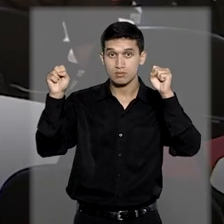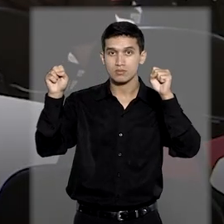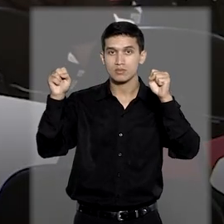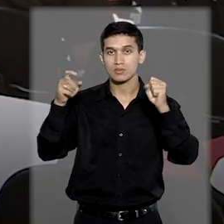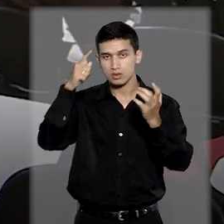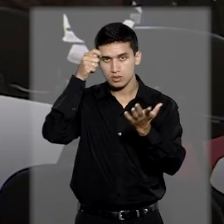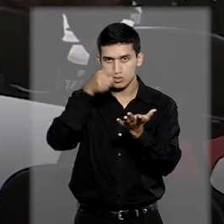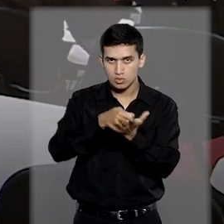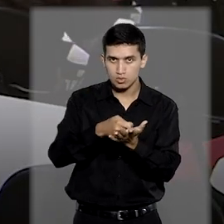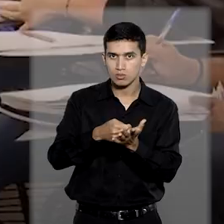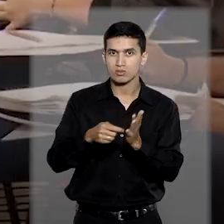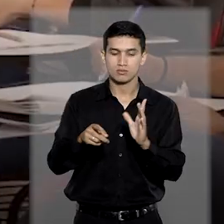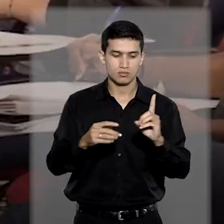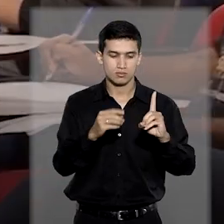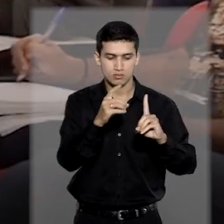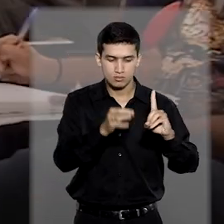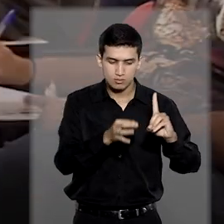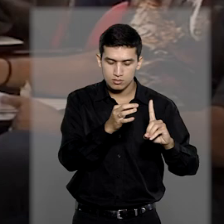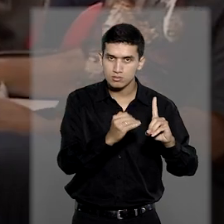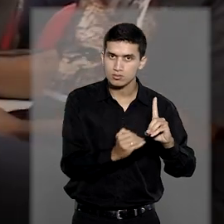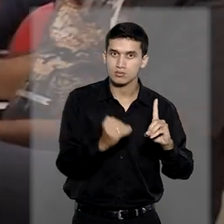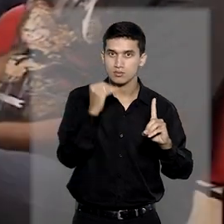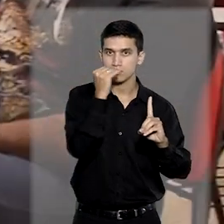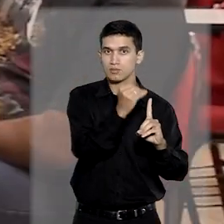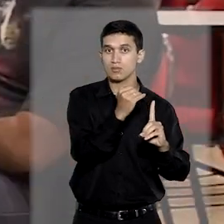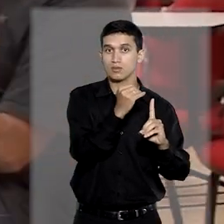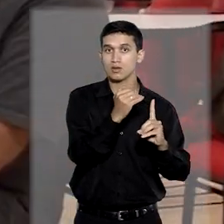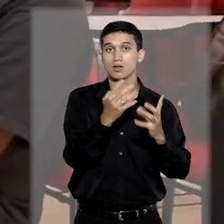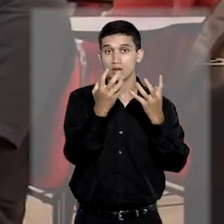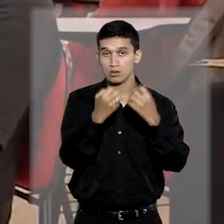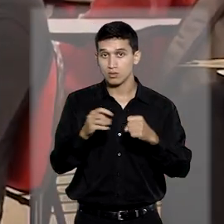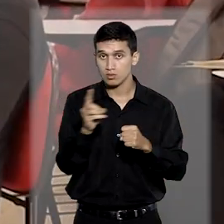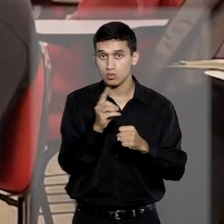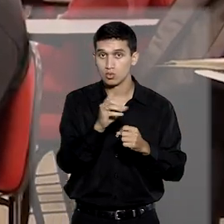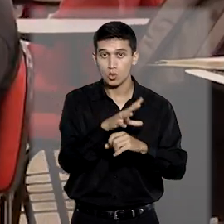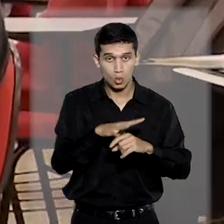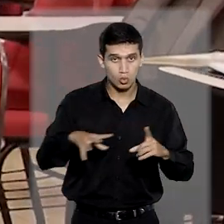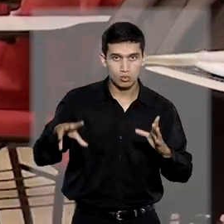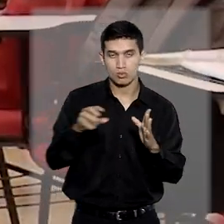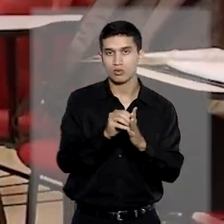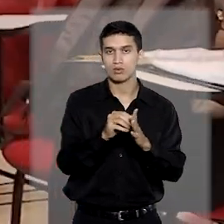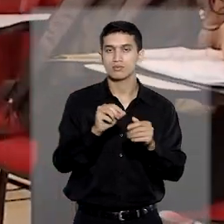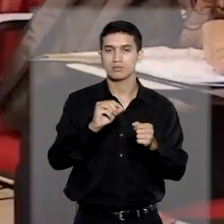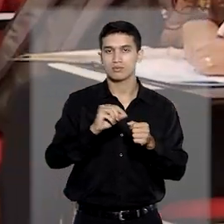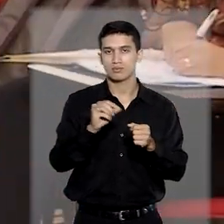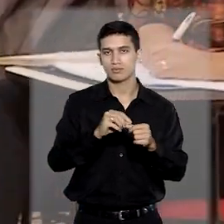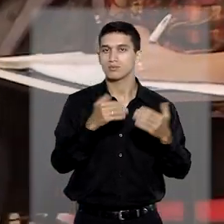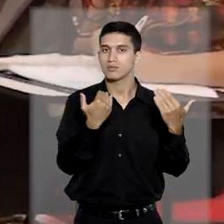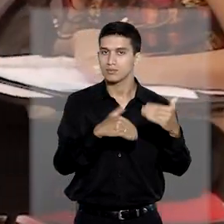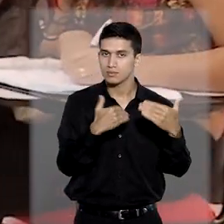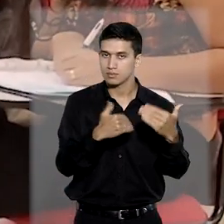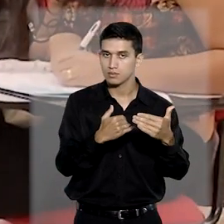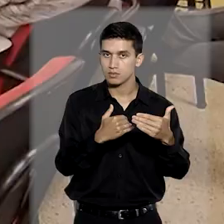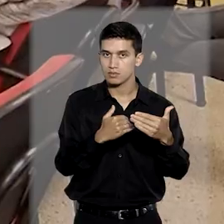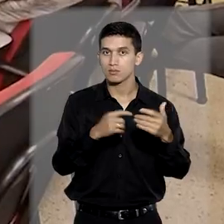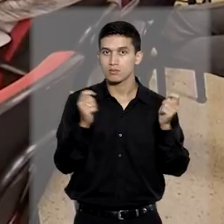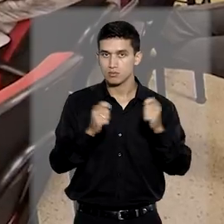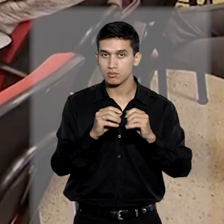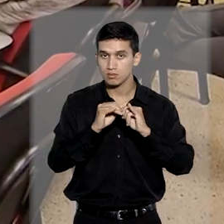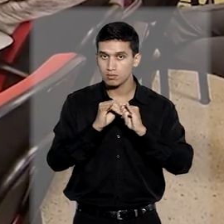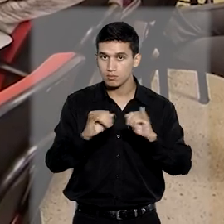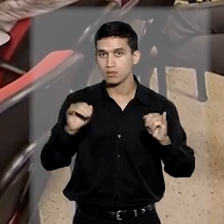decisão monocrática da desembargadora, relatora do caso, acabou suspendendo por completo a realização da prova para que fosse